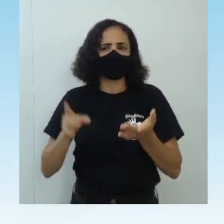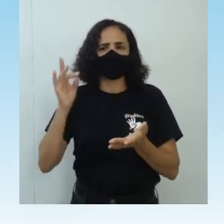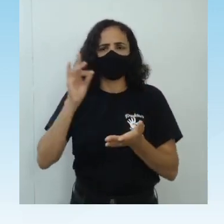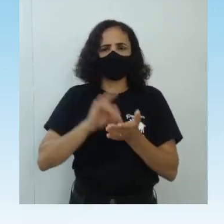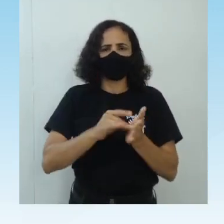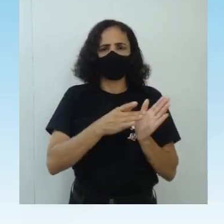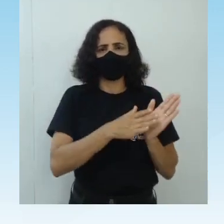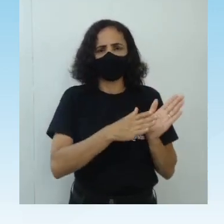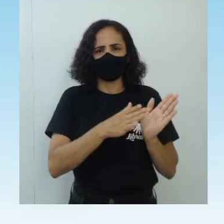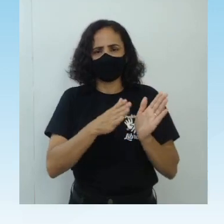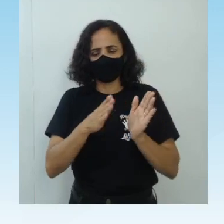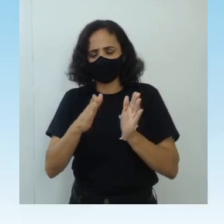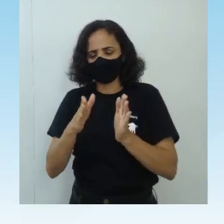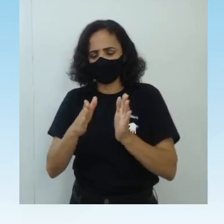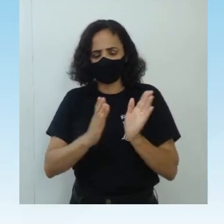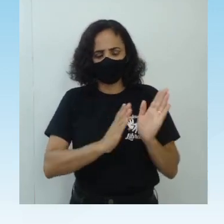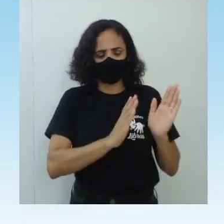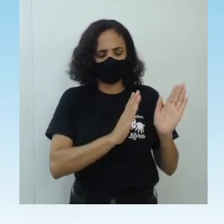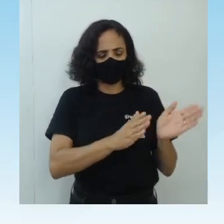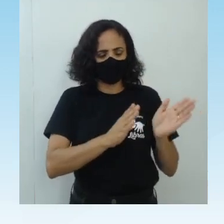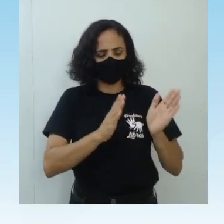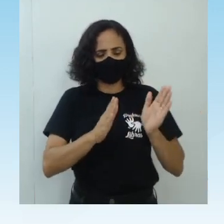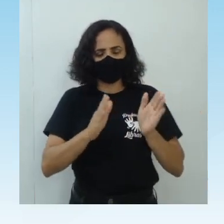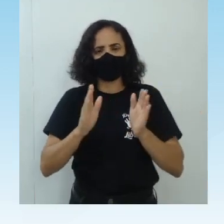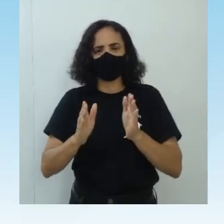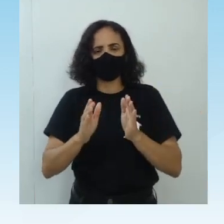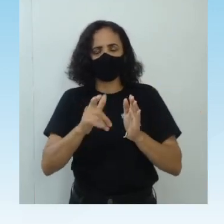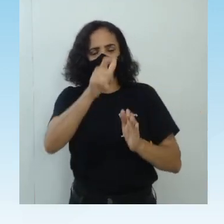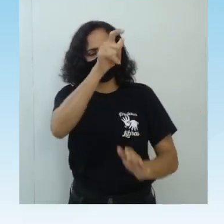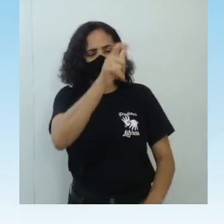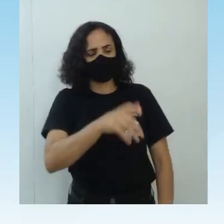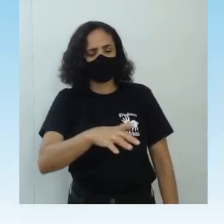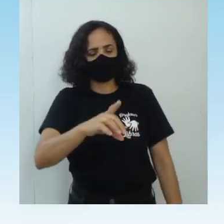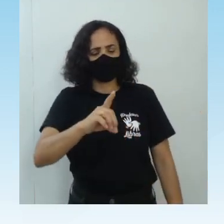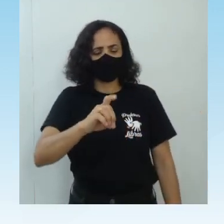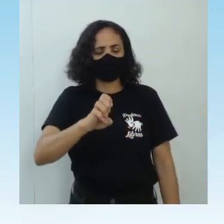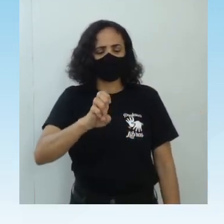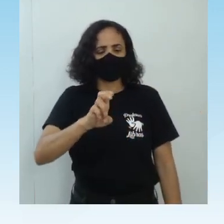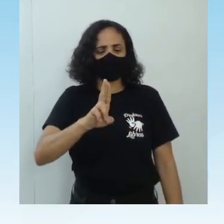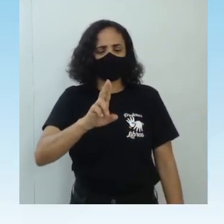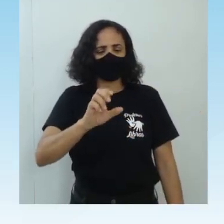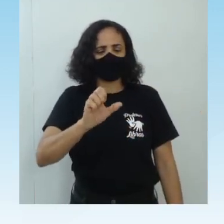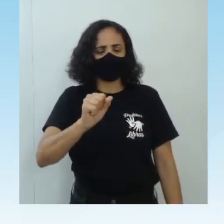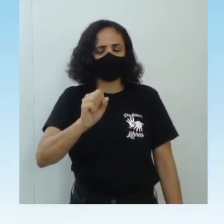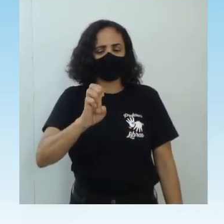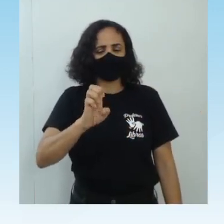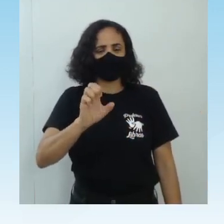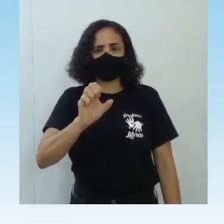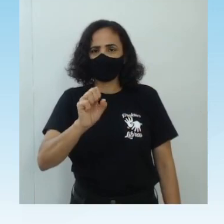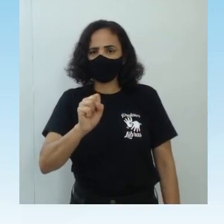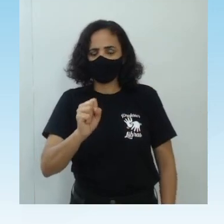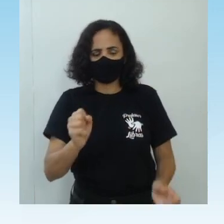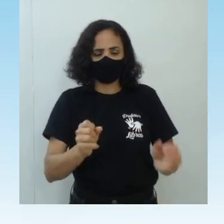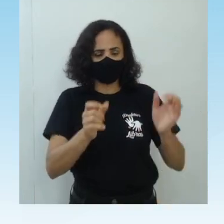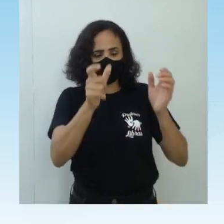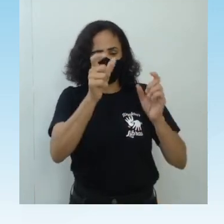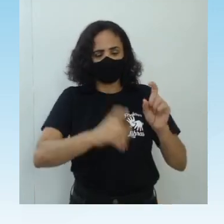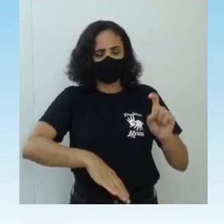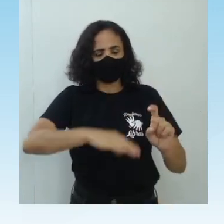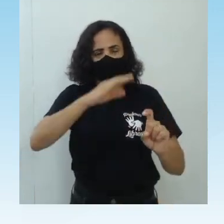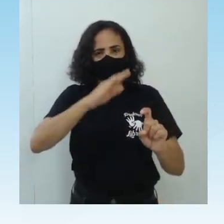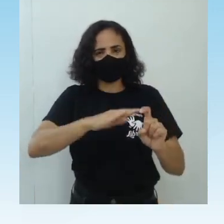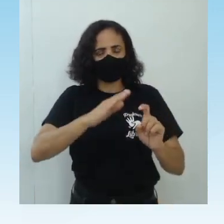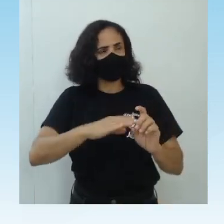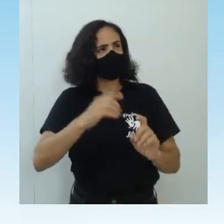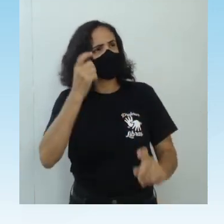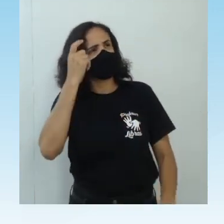de desavença entre as divindades. Claro, quando se fala do divino, sobre aquilo que é divino,